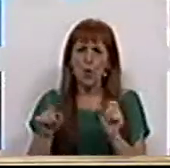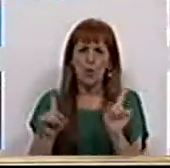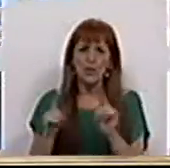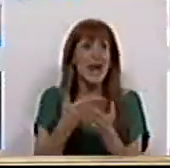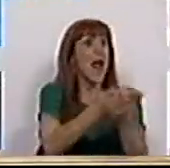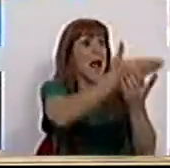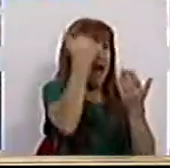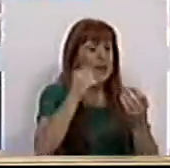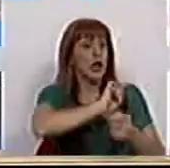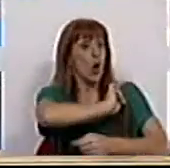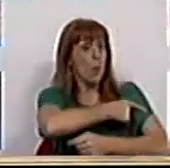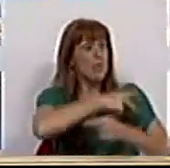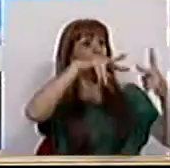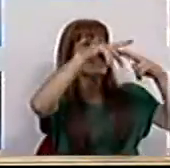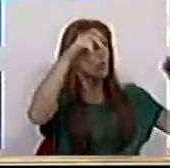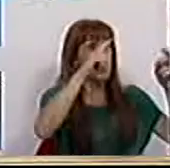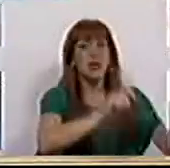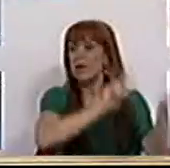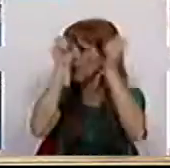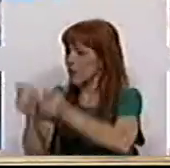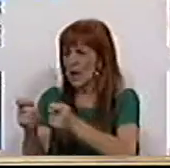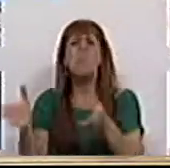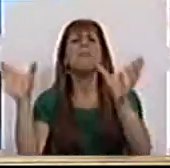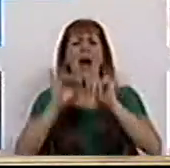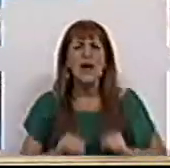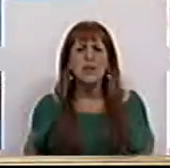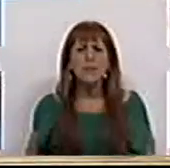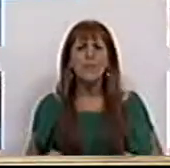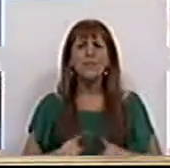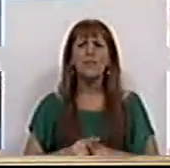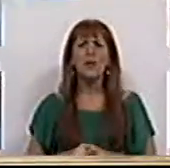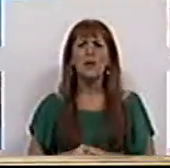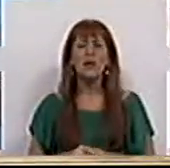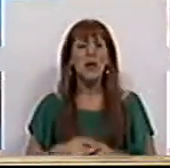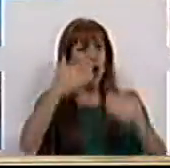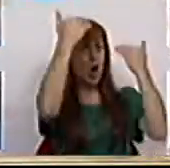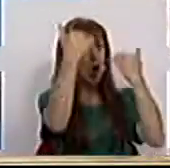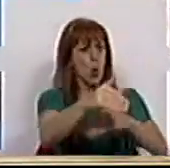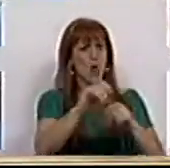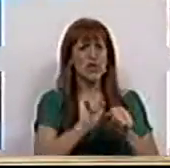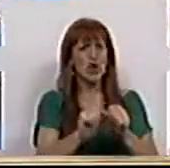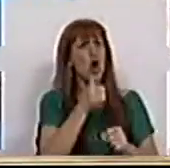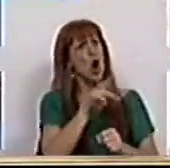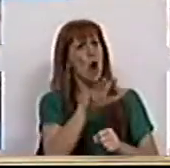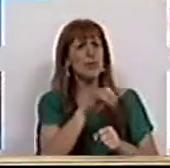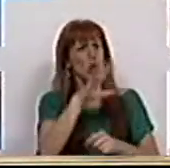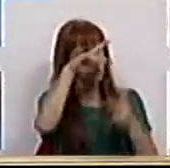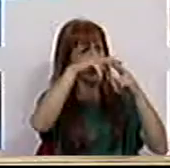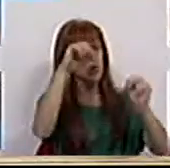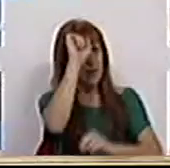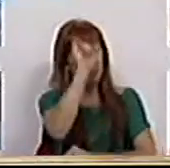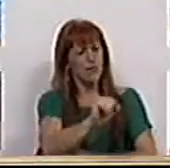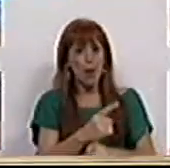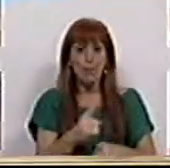que se retirem competências aos municípios, mas mais do que isso, que se condicionem as opções dos municípios.